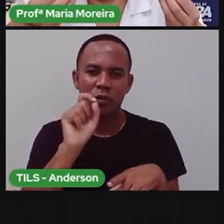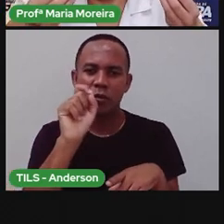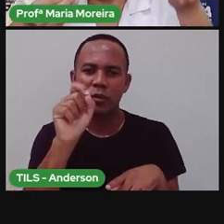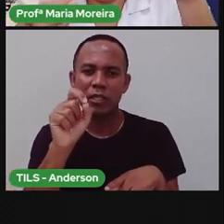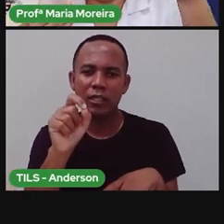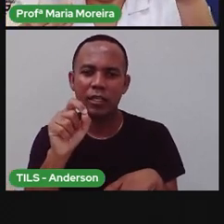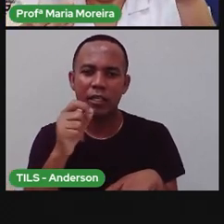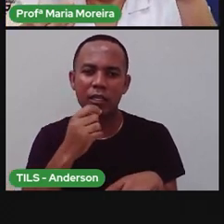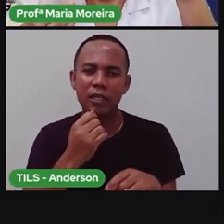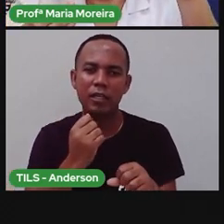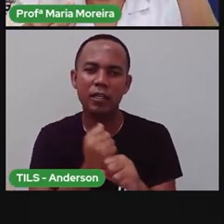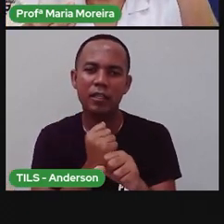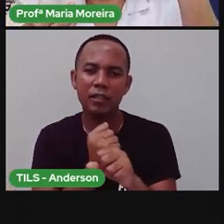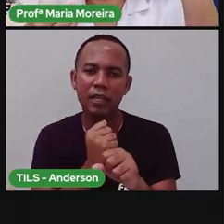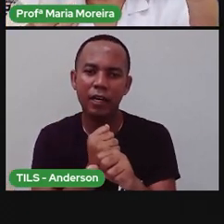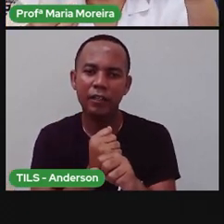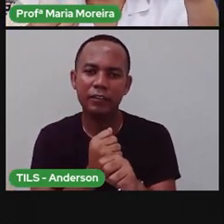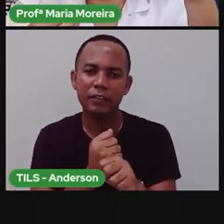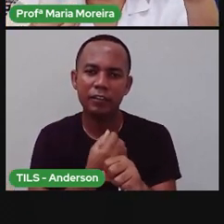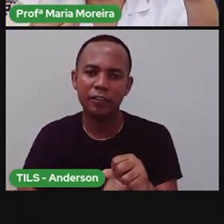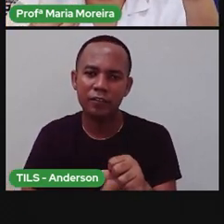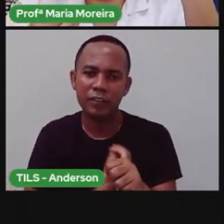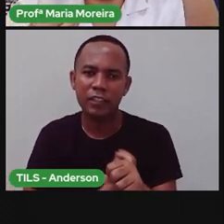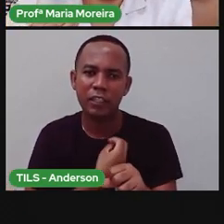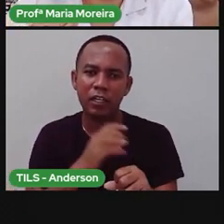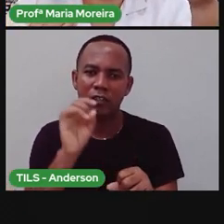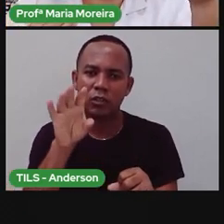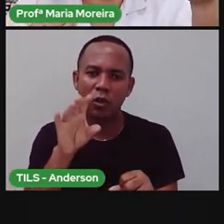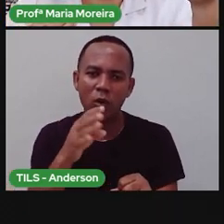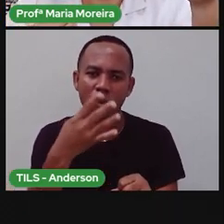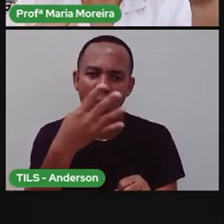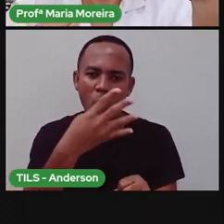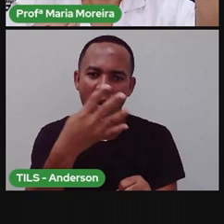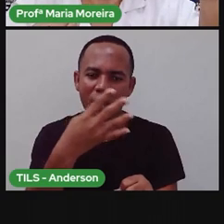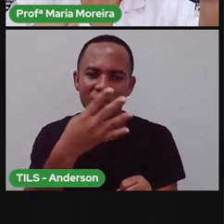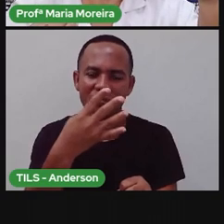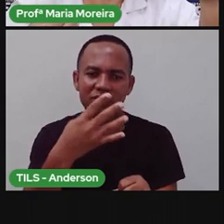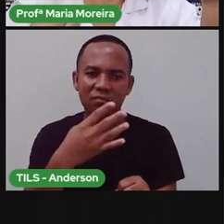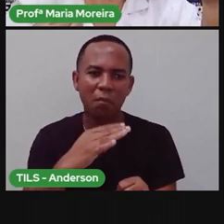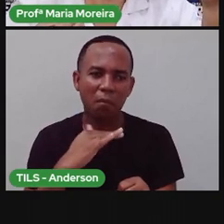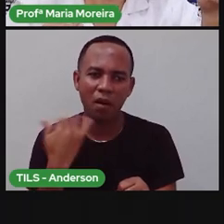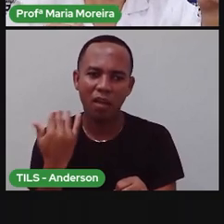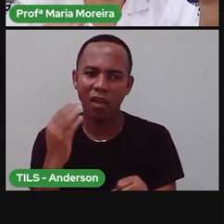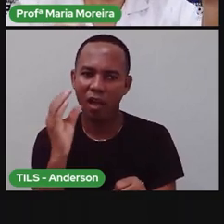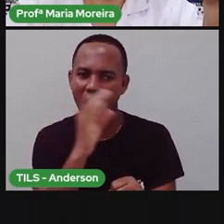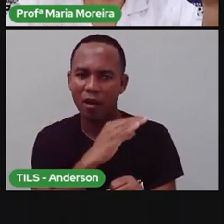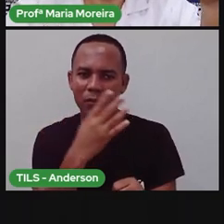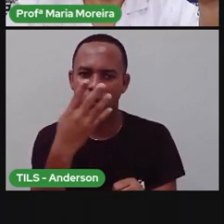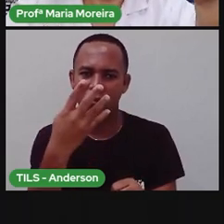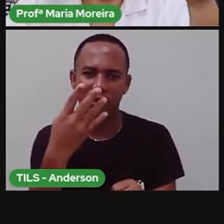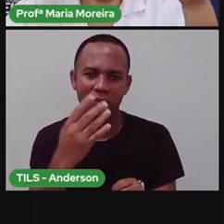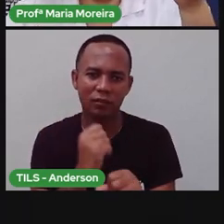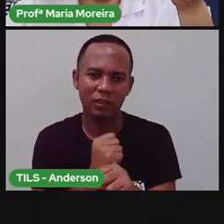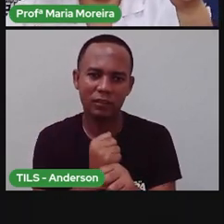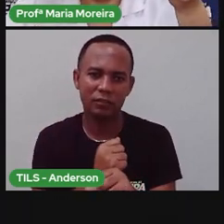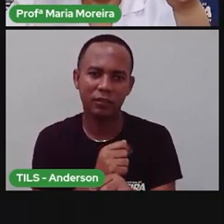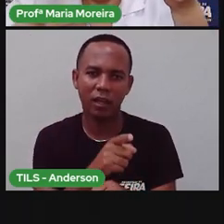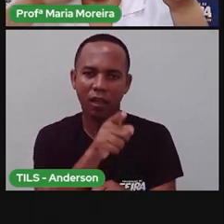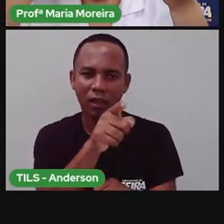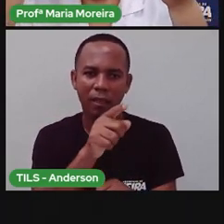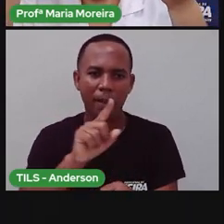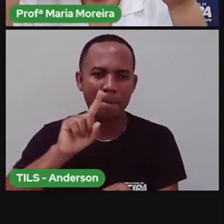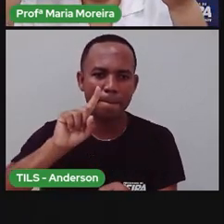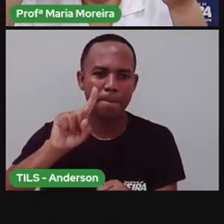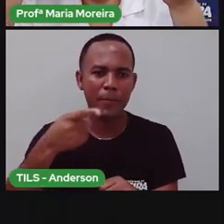árvore, né? Que vive mil anos, que ela tá ali, plena, calma, né? Enorme por mil anos.